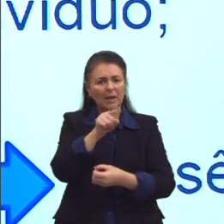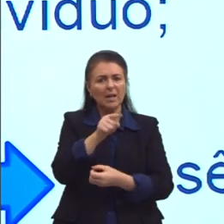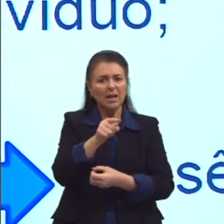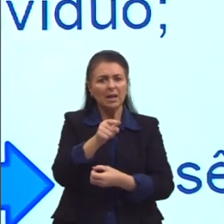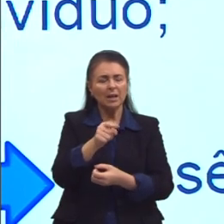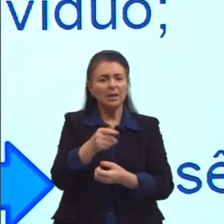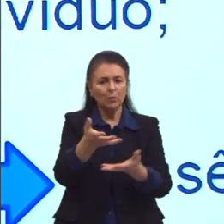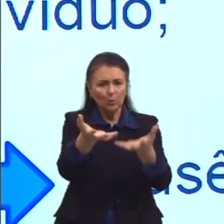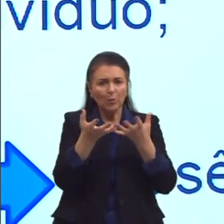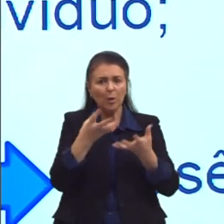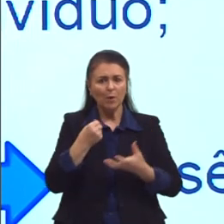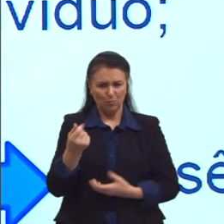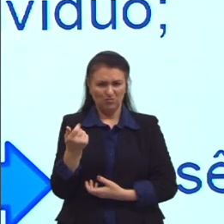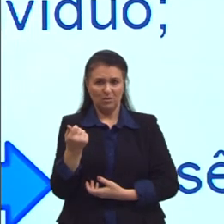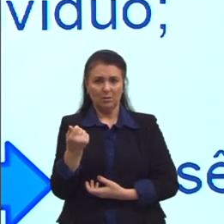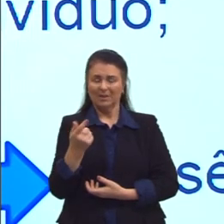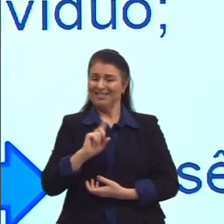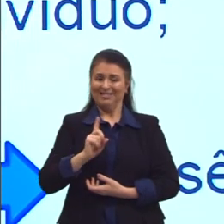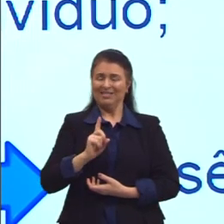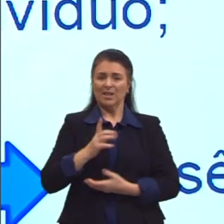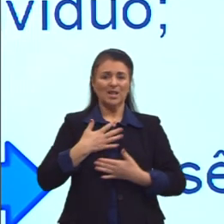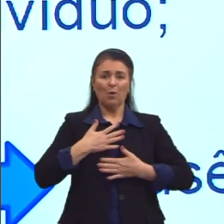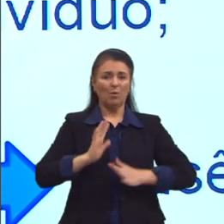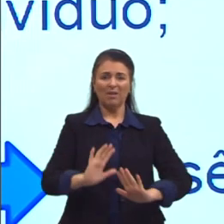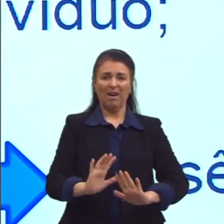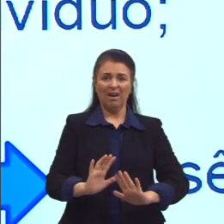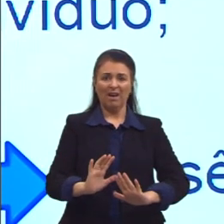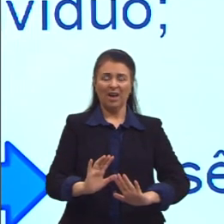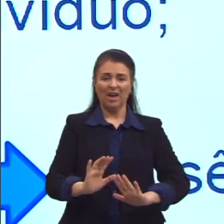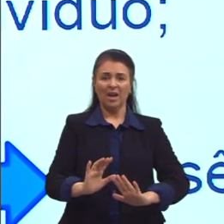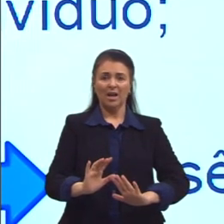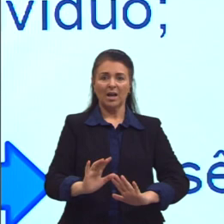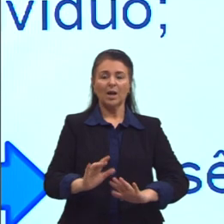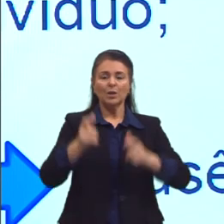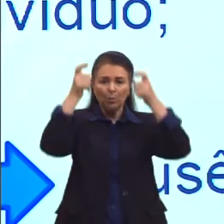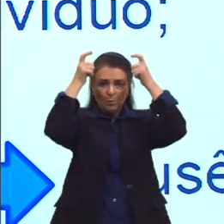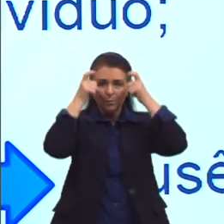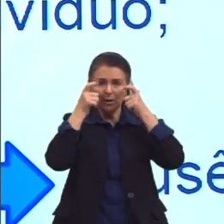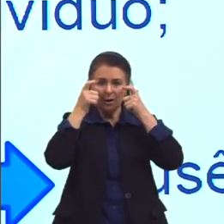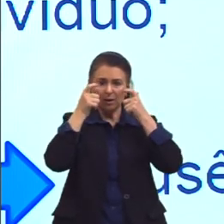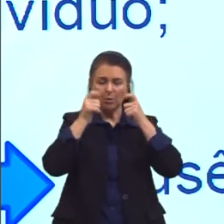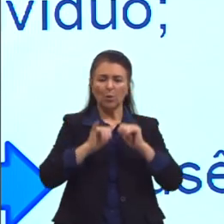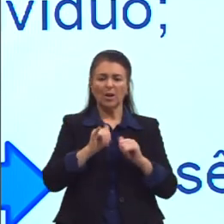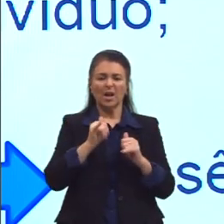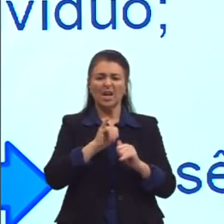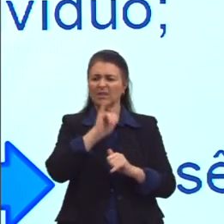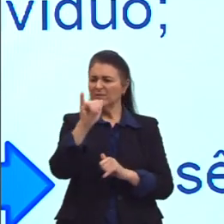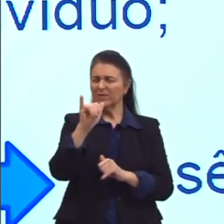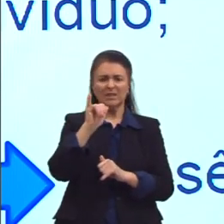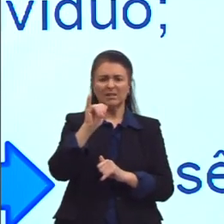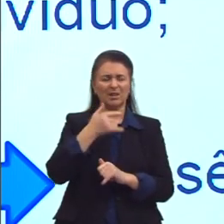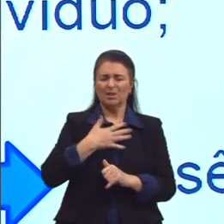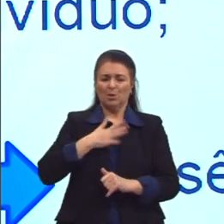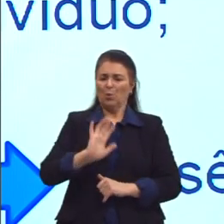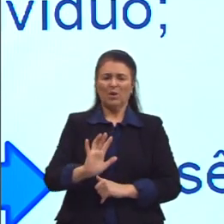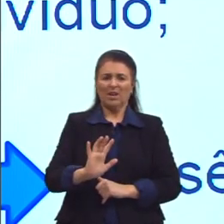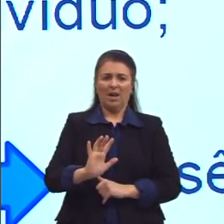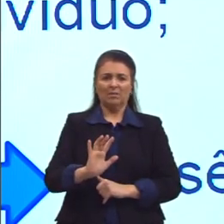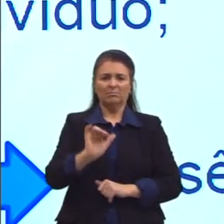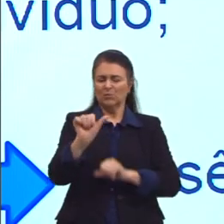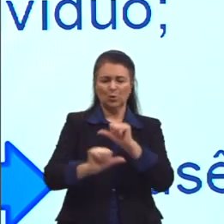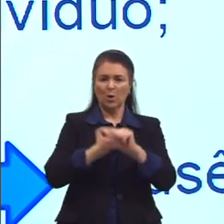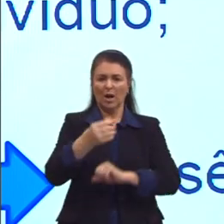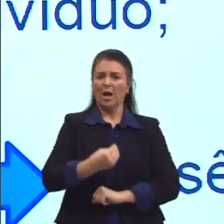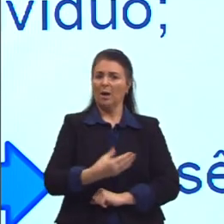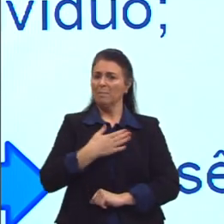pede para o Alexandre o Grande, sem se importar que era o grande imperador, sai da minha frente que o sol está me fazendo falta. Então, era essa, mais